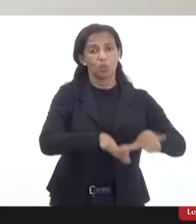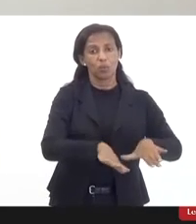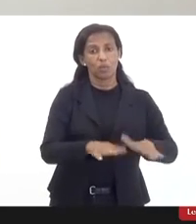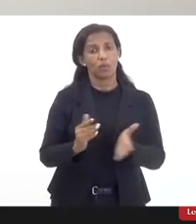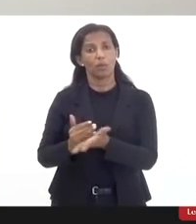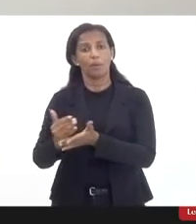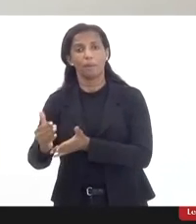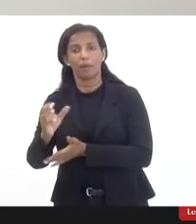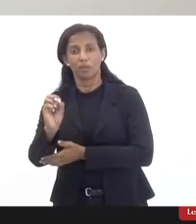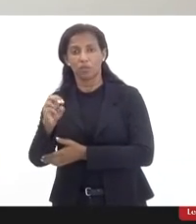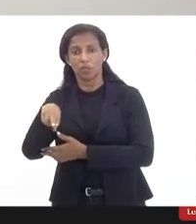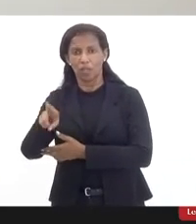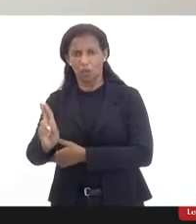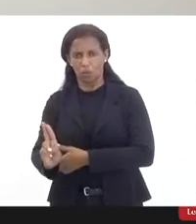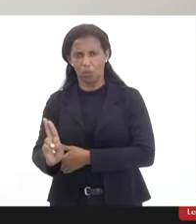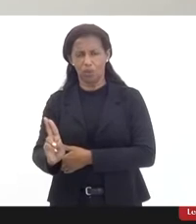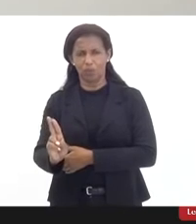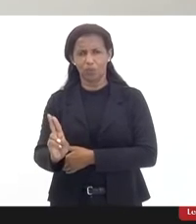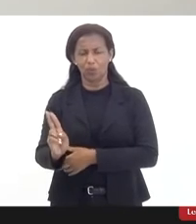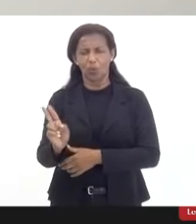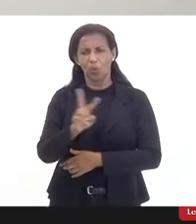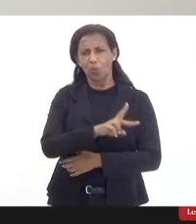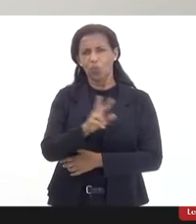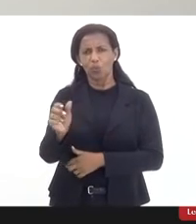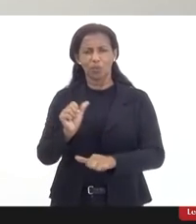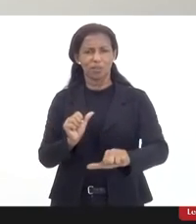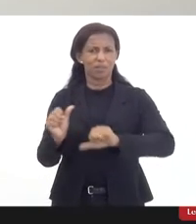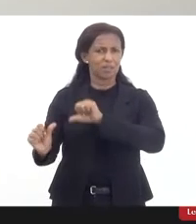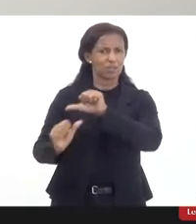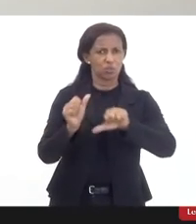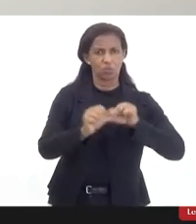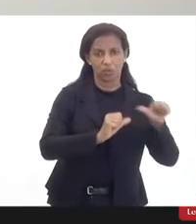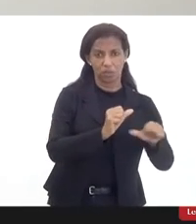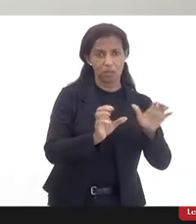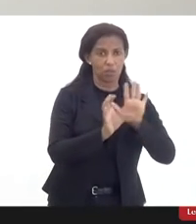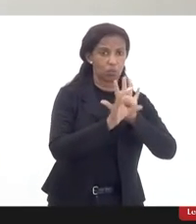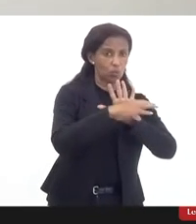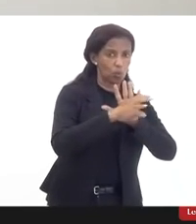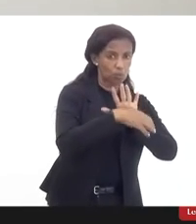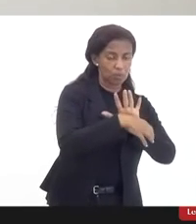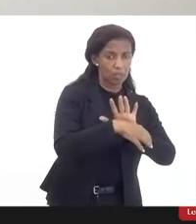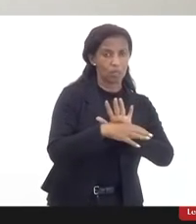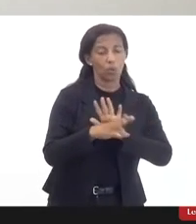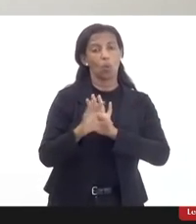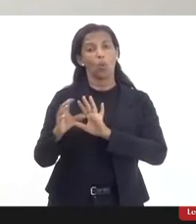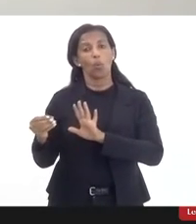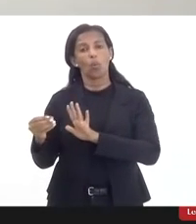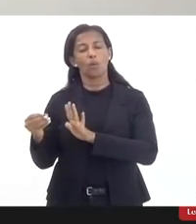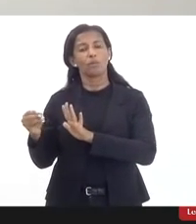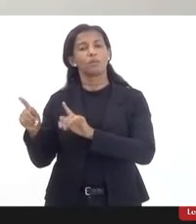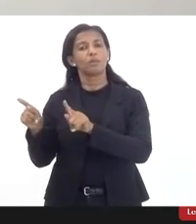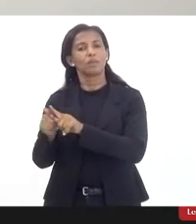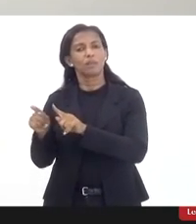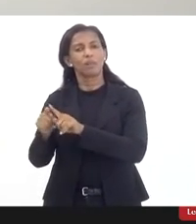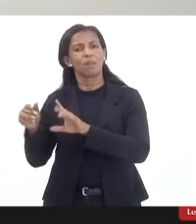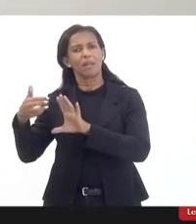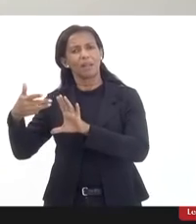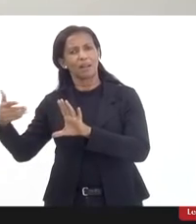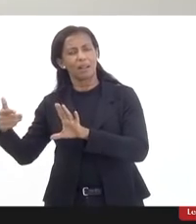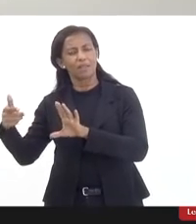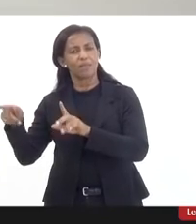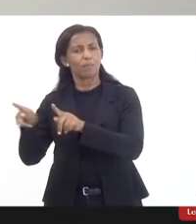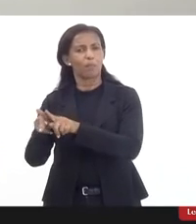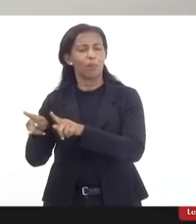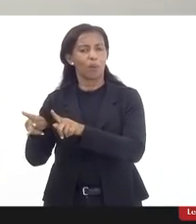Então, com todas essas modificações, tanto no conceito quanto na classificação, que era uma classificação médica